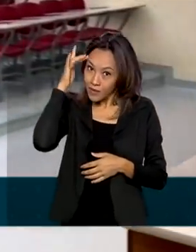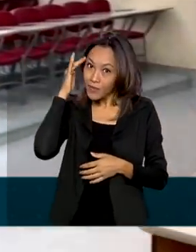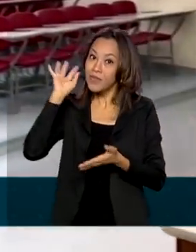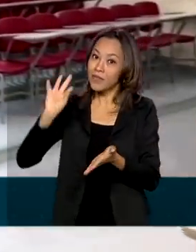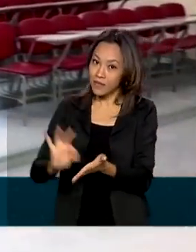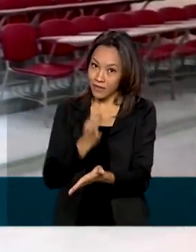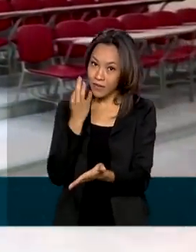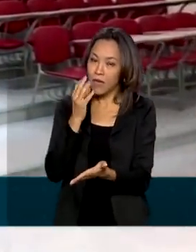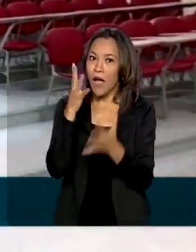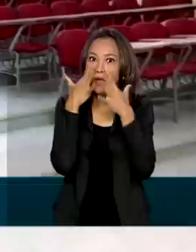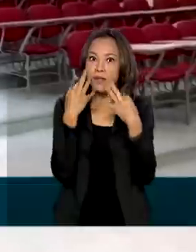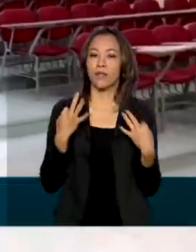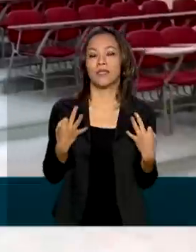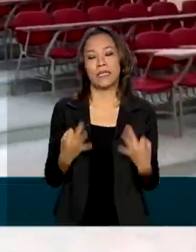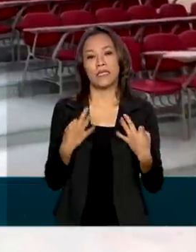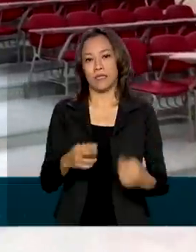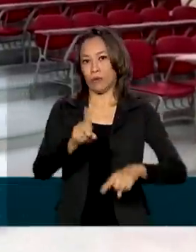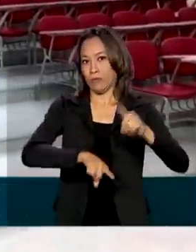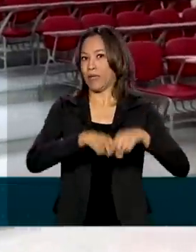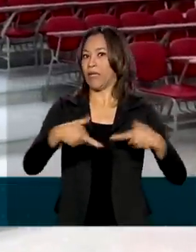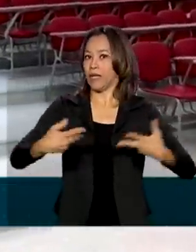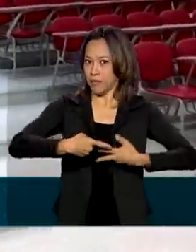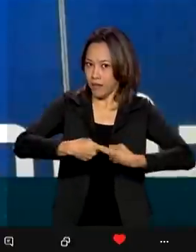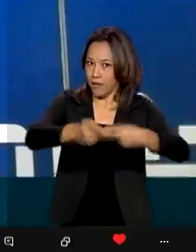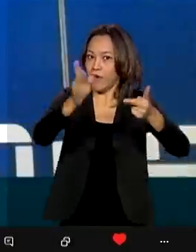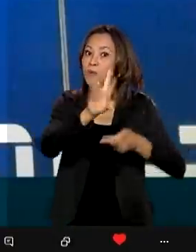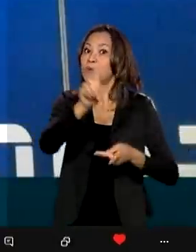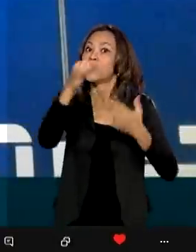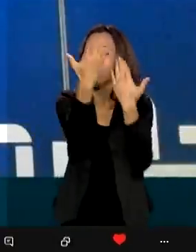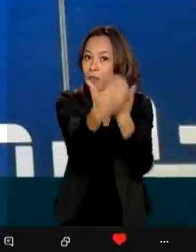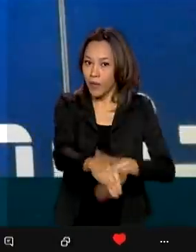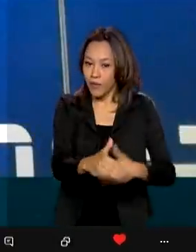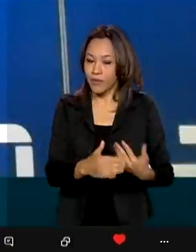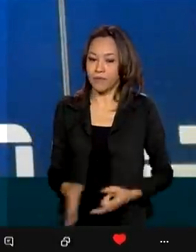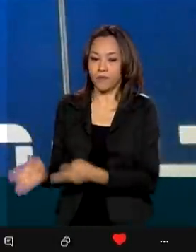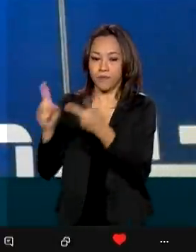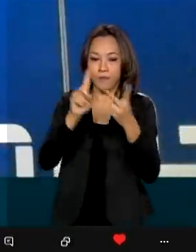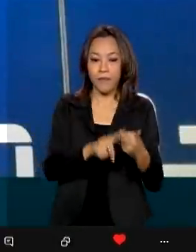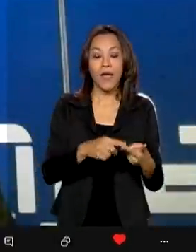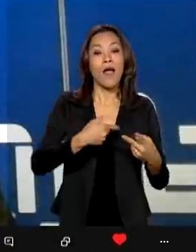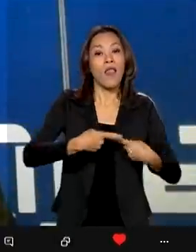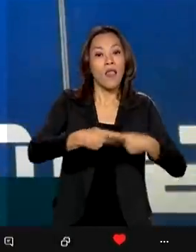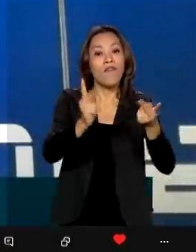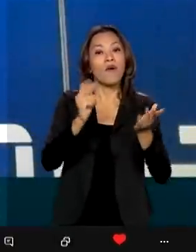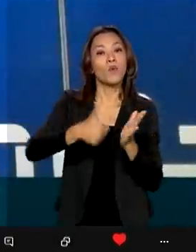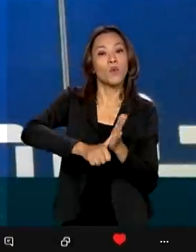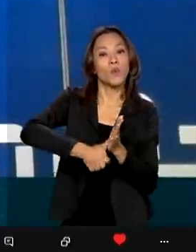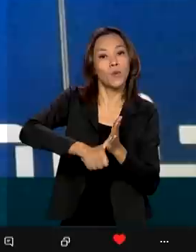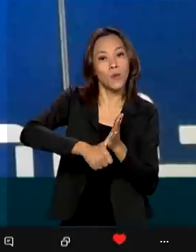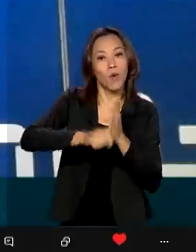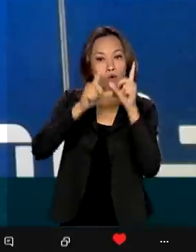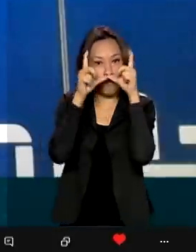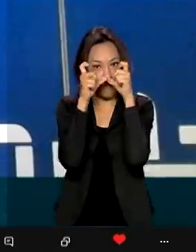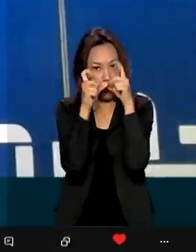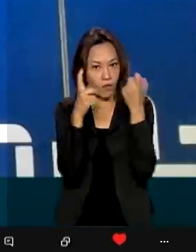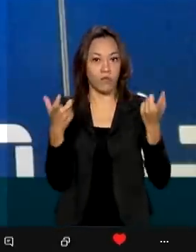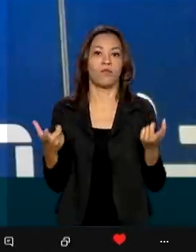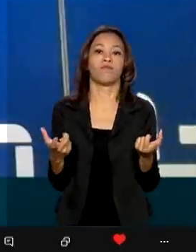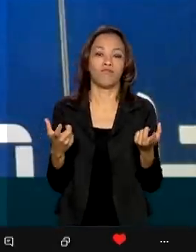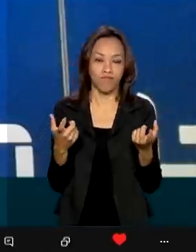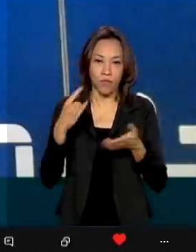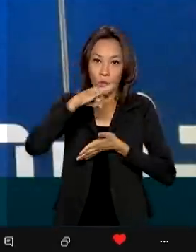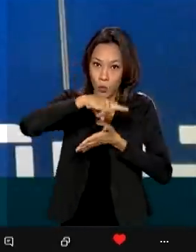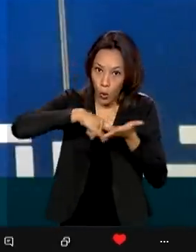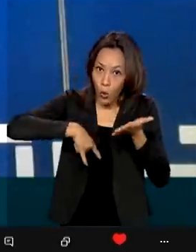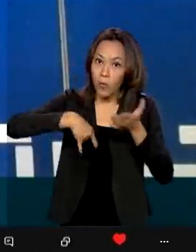para os materiais obrigatórios no dia do exame. Ele deve levar um documento com foto. Esse é muito importante, documento de identificação